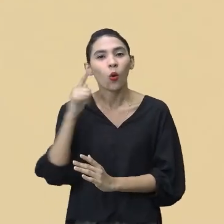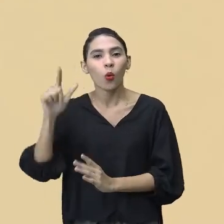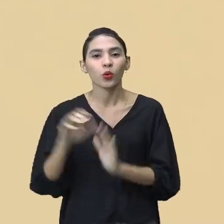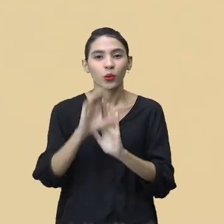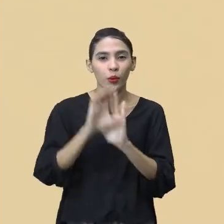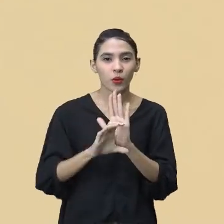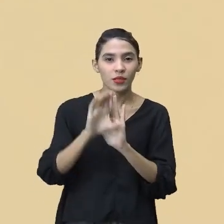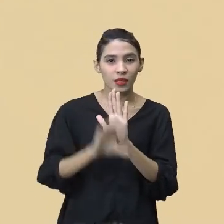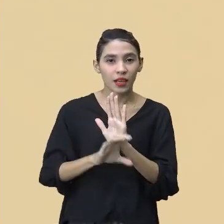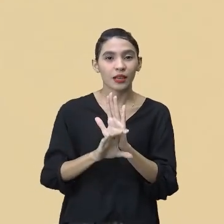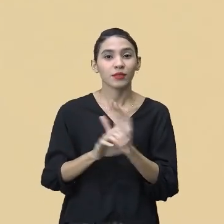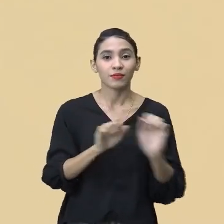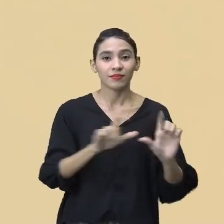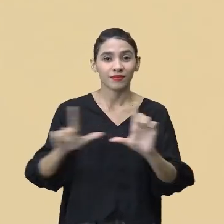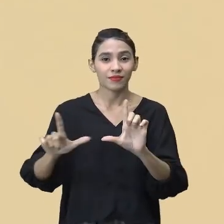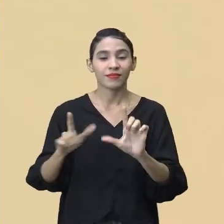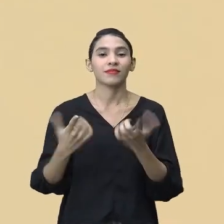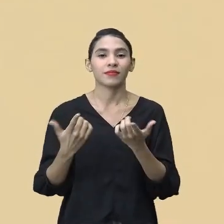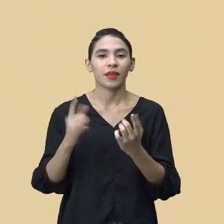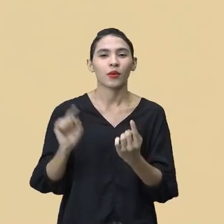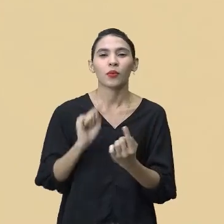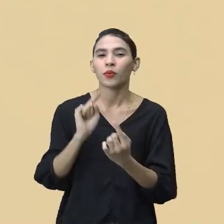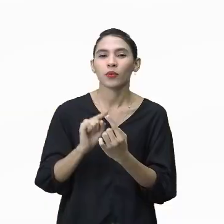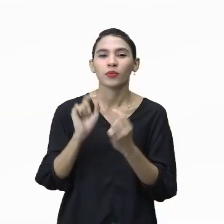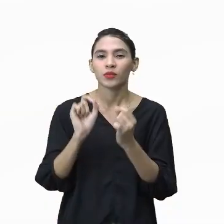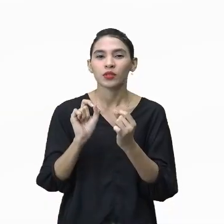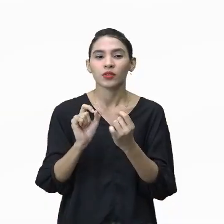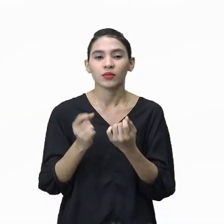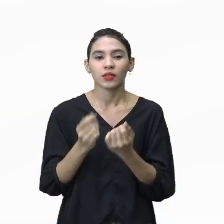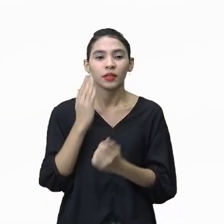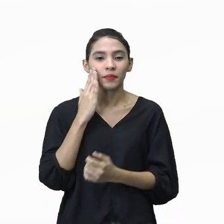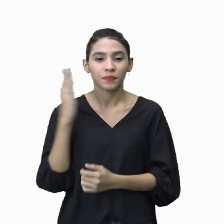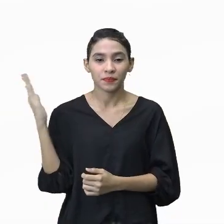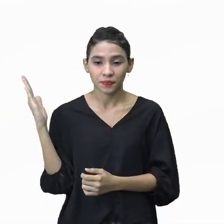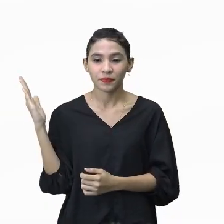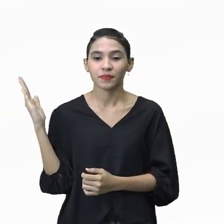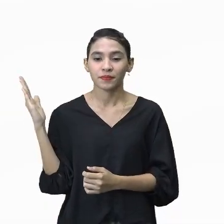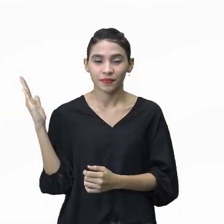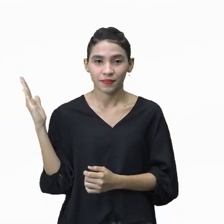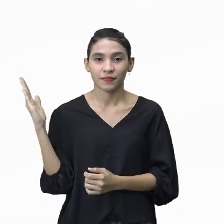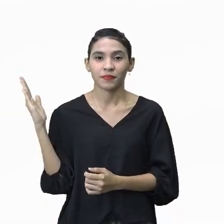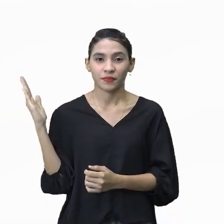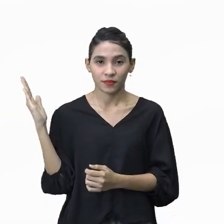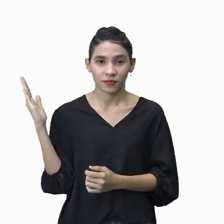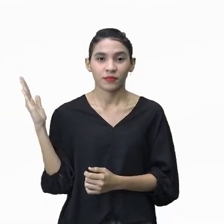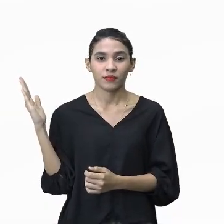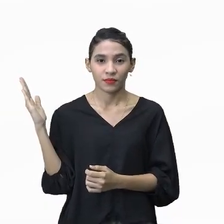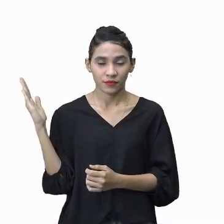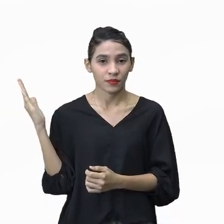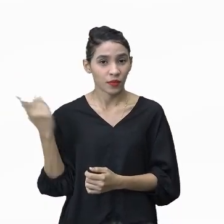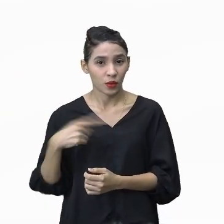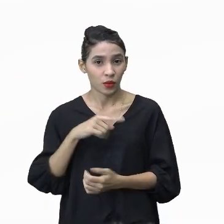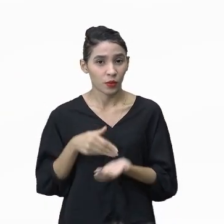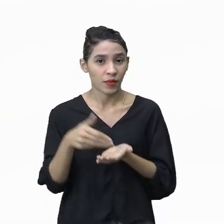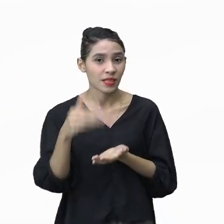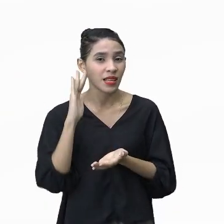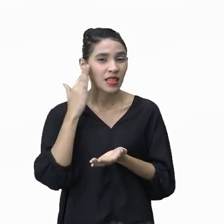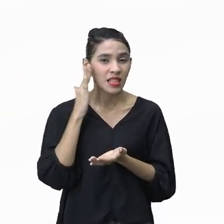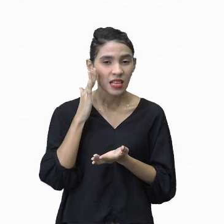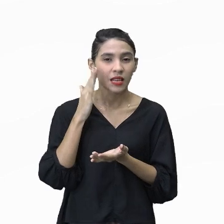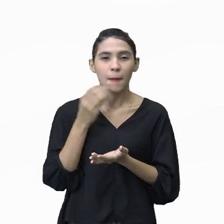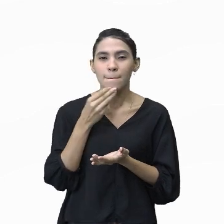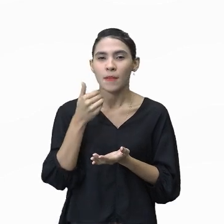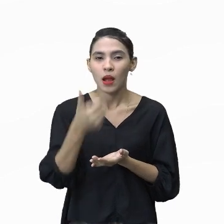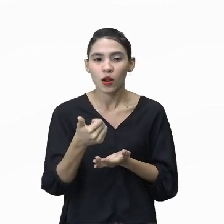conceito que é esse que aparece pra gente, que é o da manifestação cultural. E aí, pra gente entender um pouco melhor,